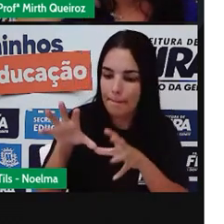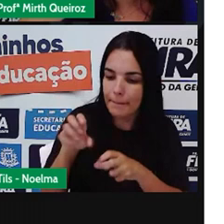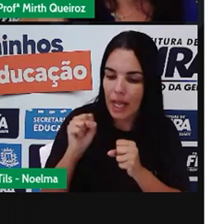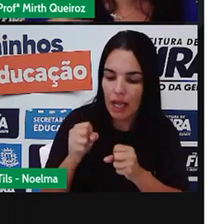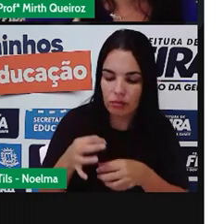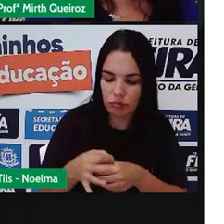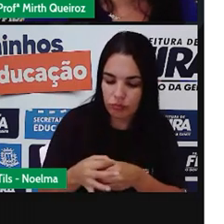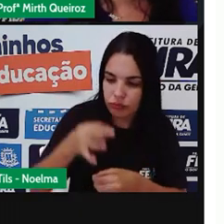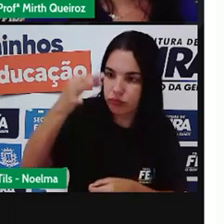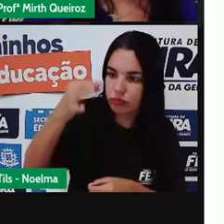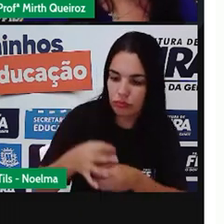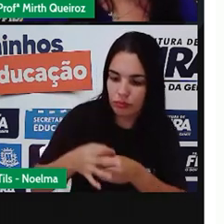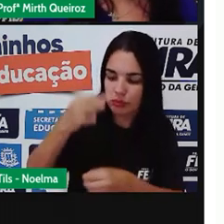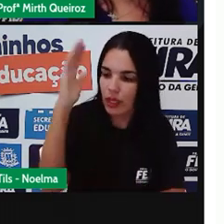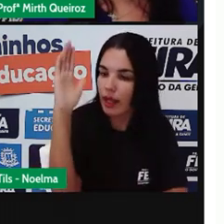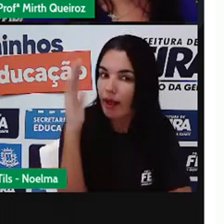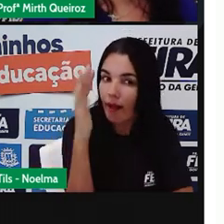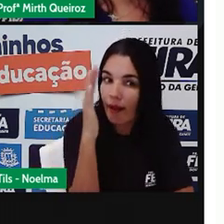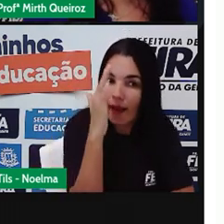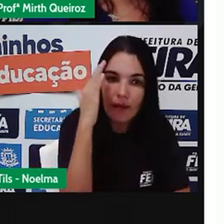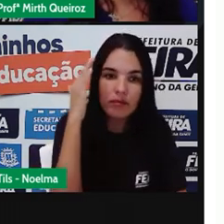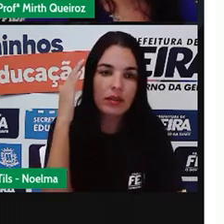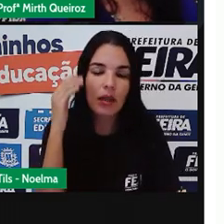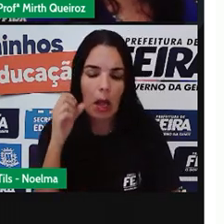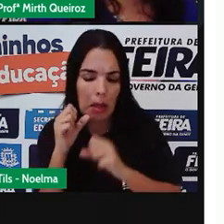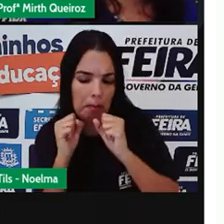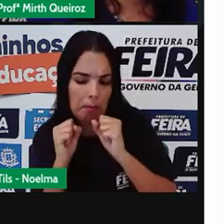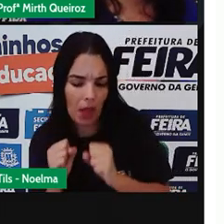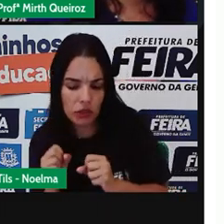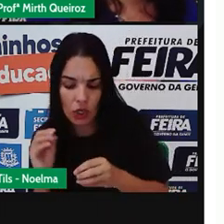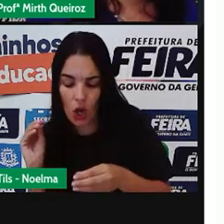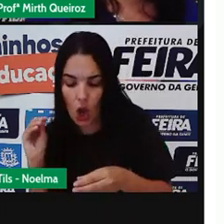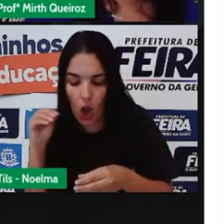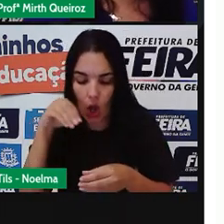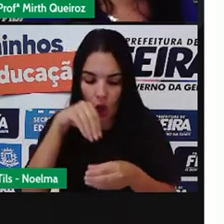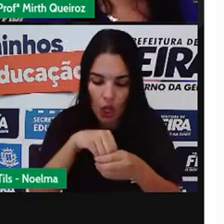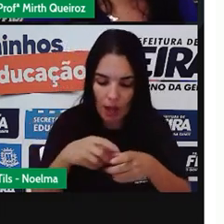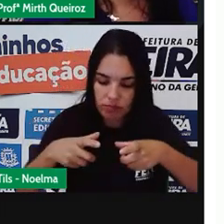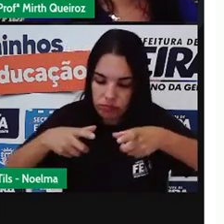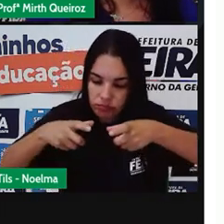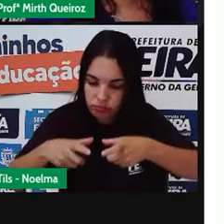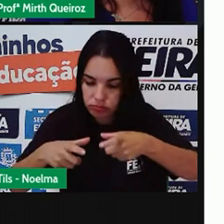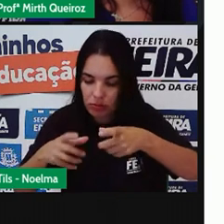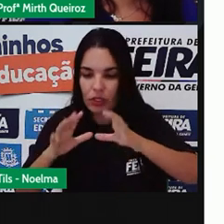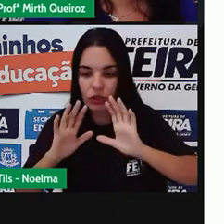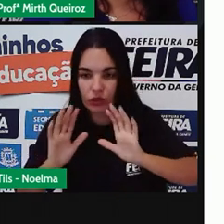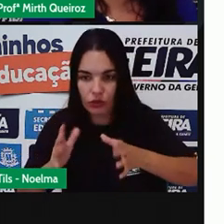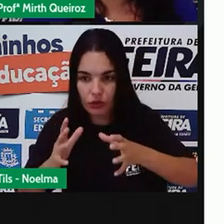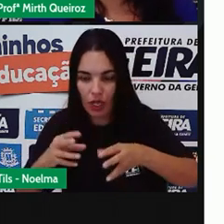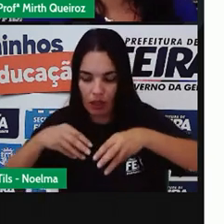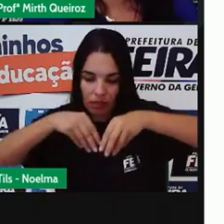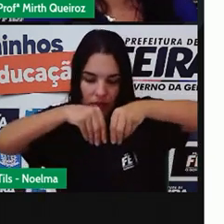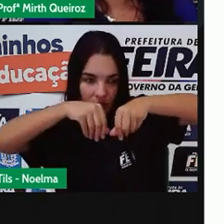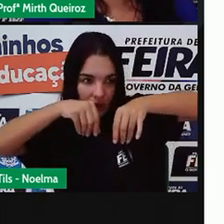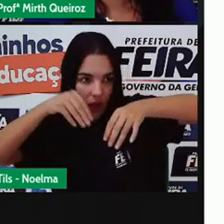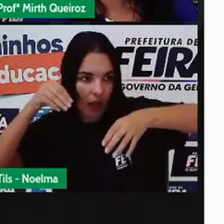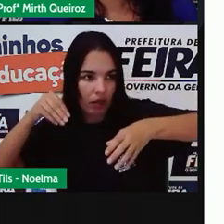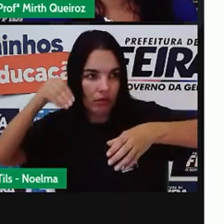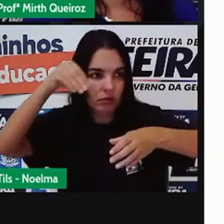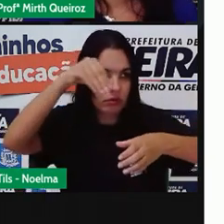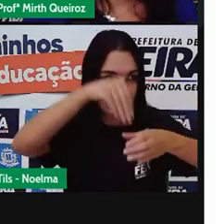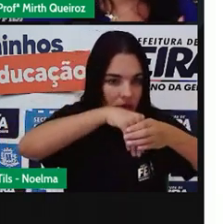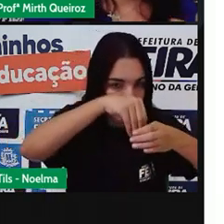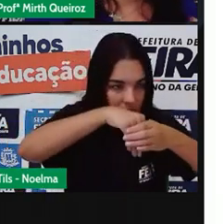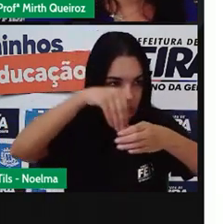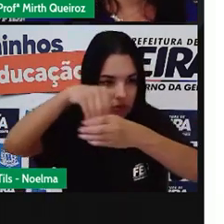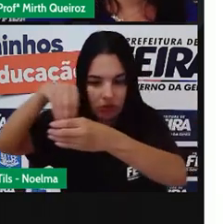pegam os galhinhos e vão colocar dentro dessas asrelinhas com o solo, né? No caso, com